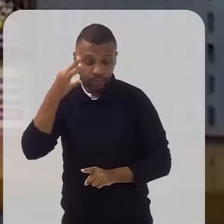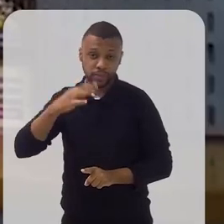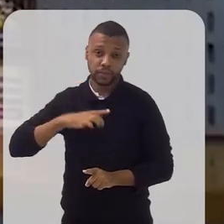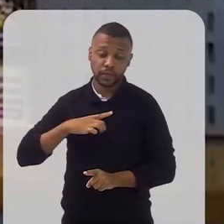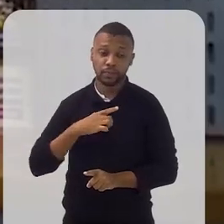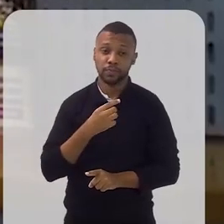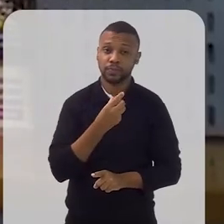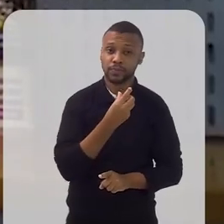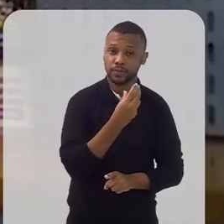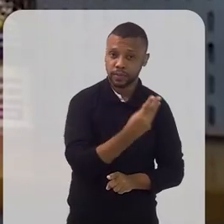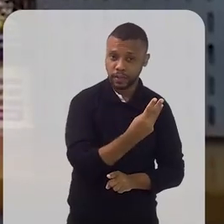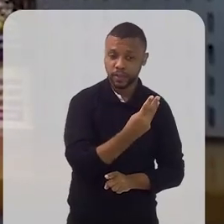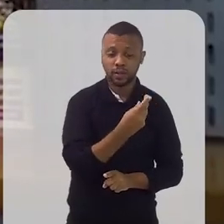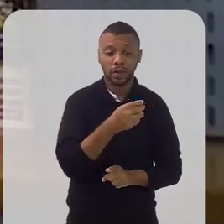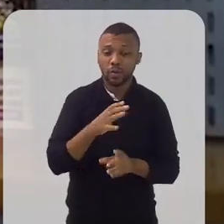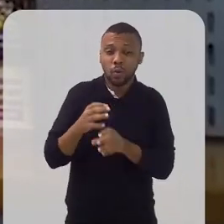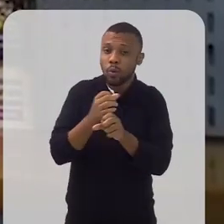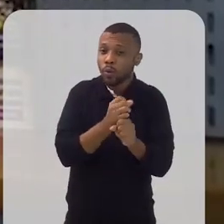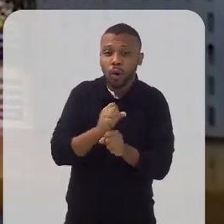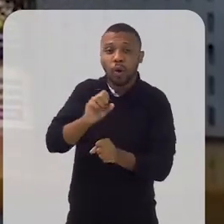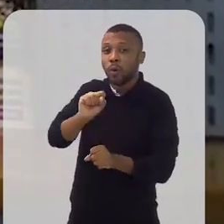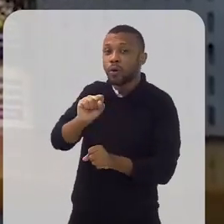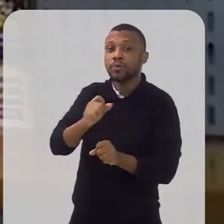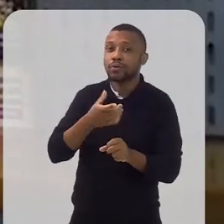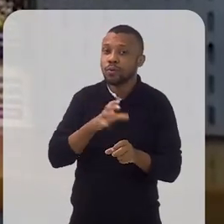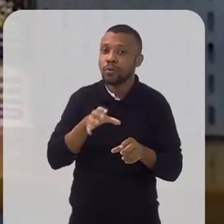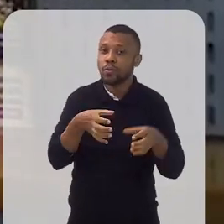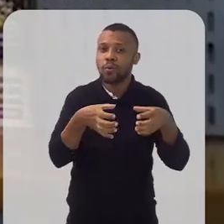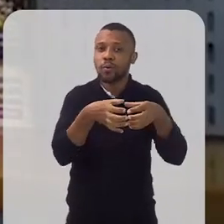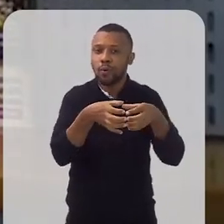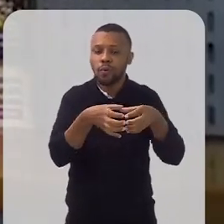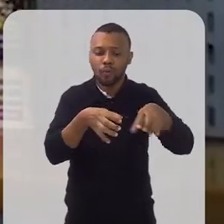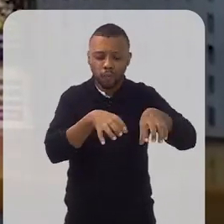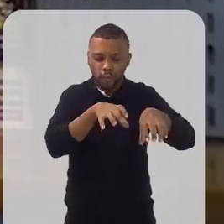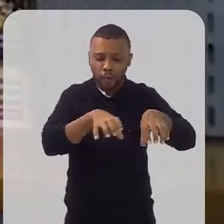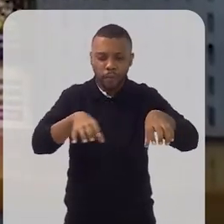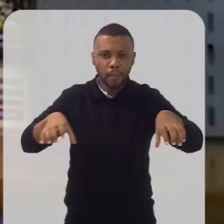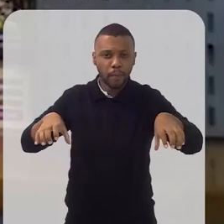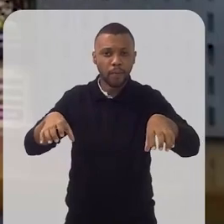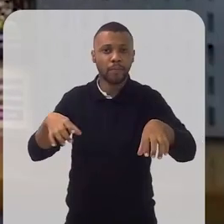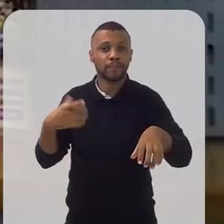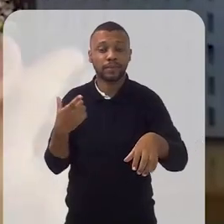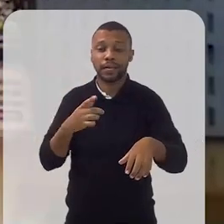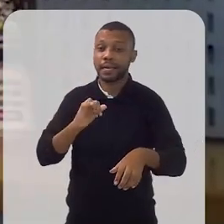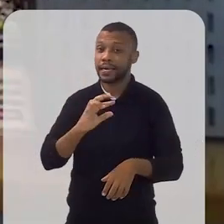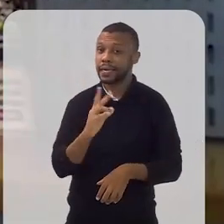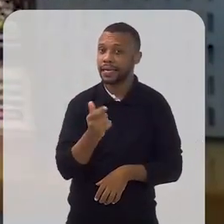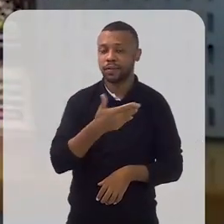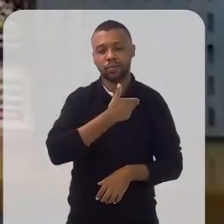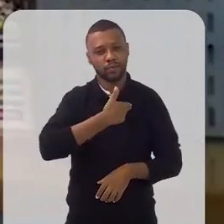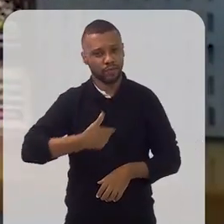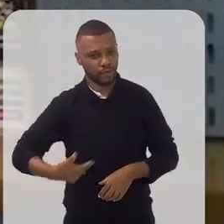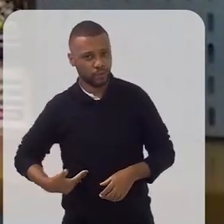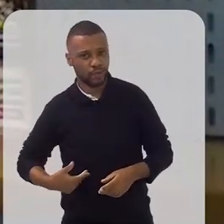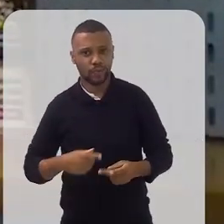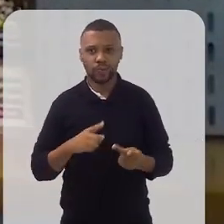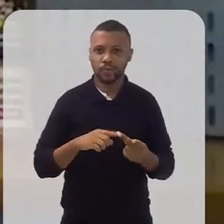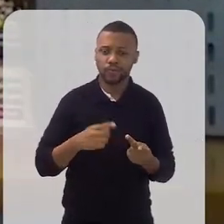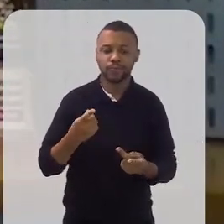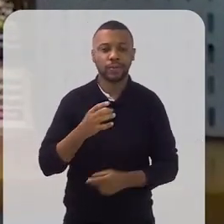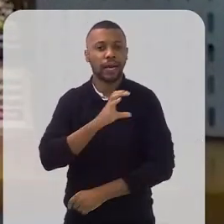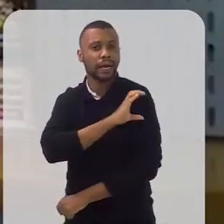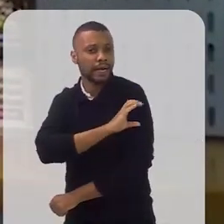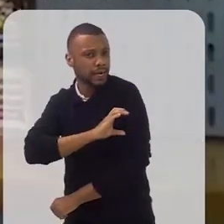E 13 colônias de pescadores, sendo 8 colônias aqui no Rio de Janeiro. As colônias de pescadores vão aqui da Ilha do Governador a